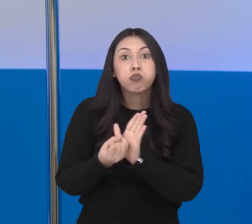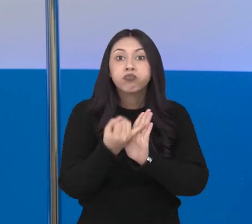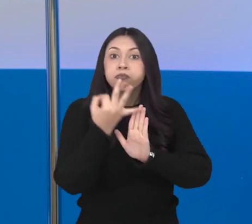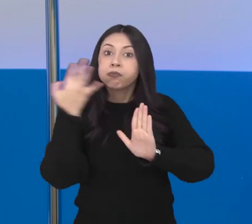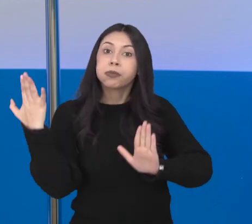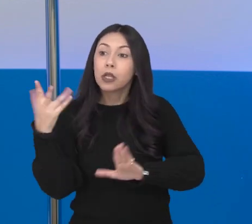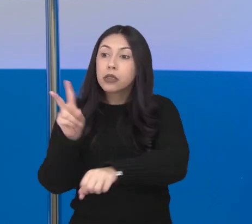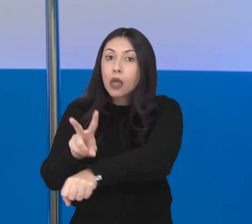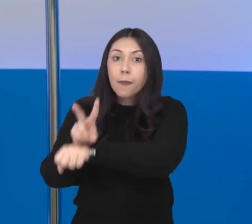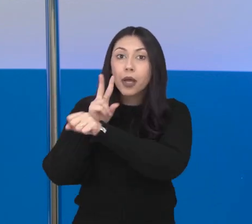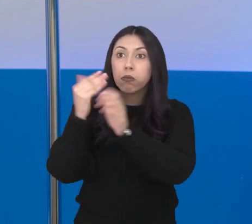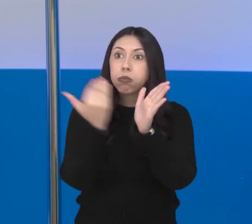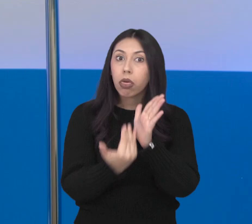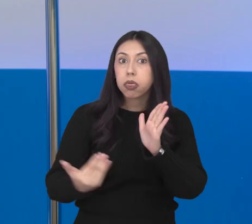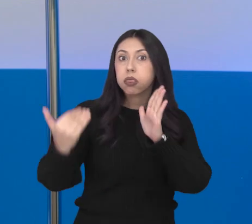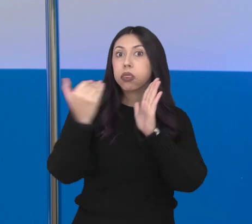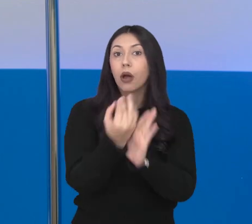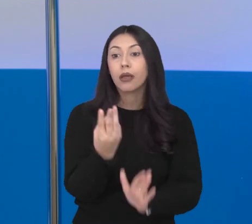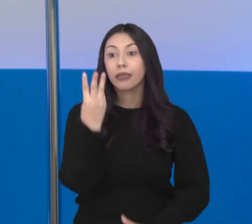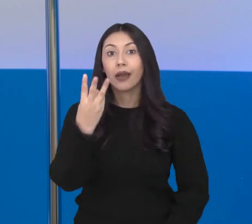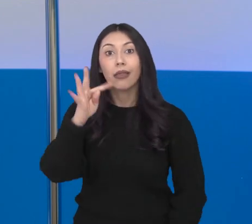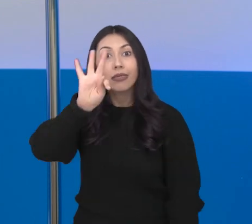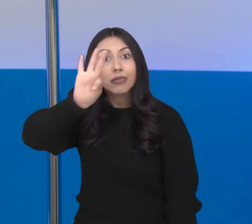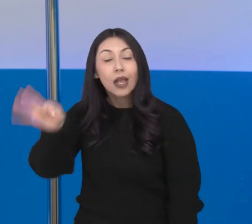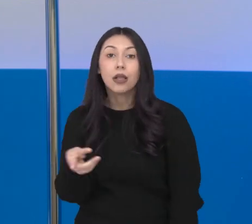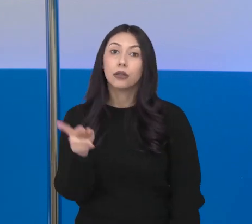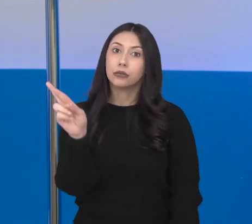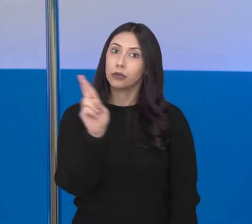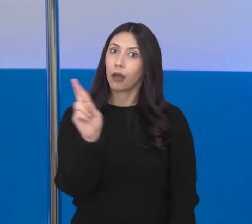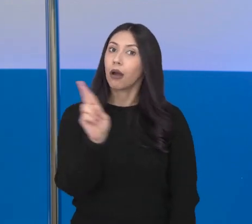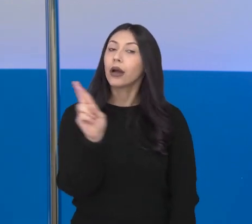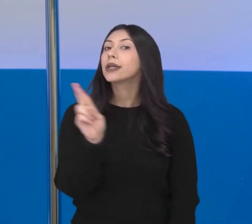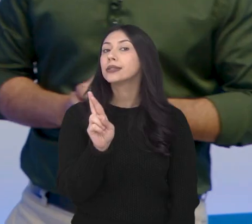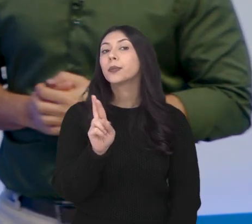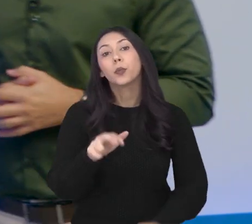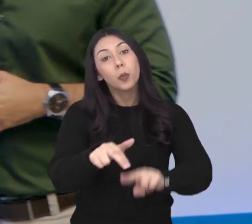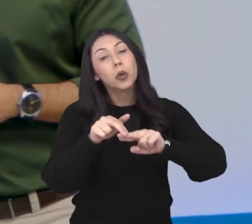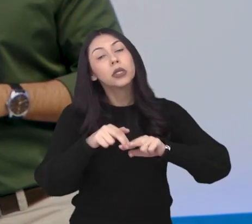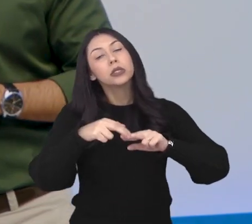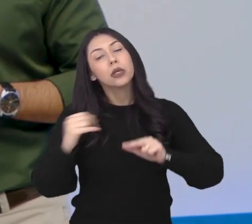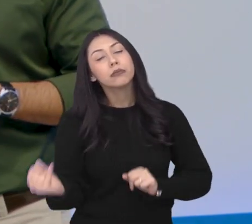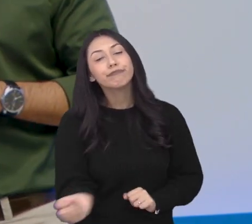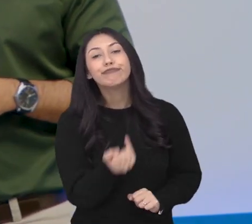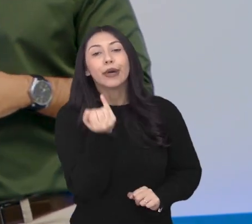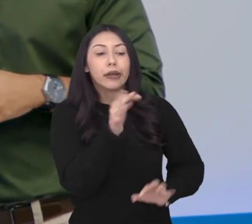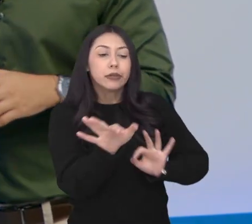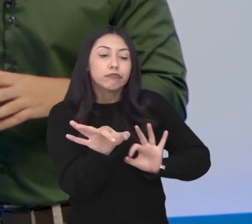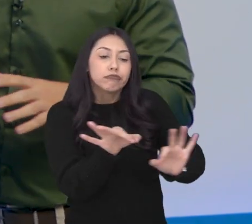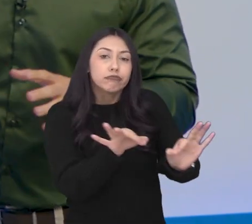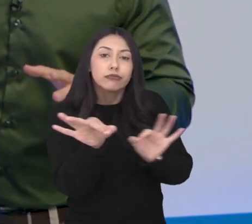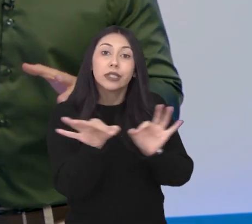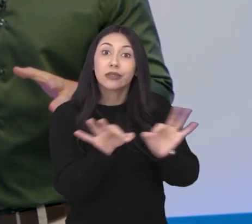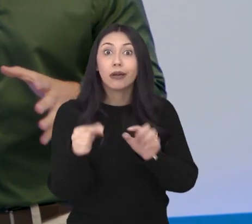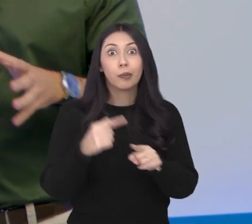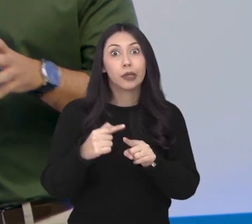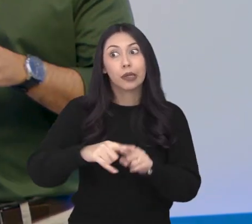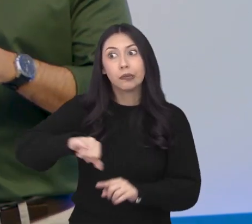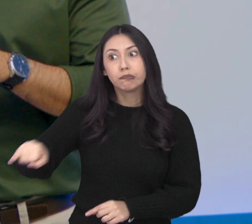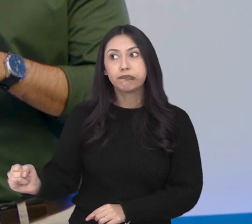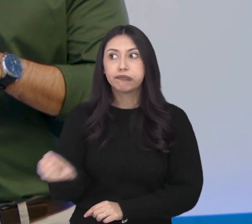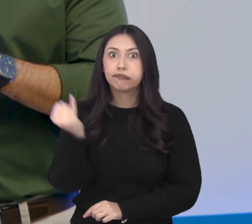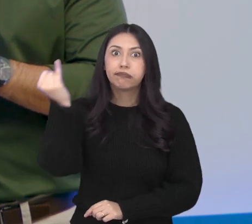o volume de empréstimos no país superou a marca de 3 trilhões de reais. Nessas horas, planejamento é fundamental,